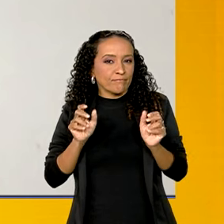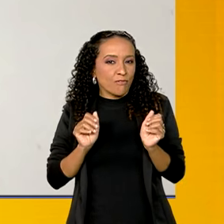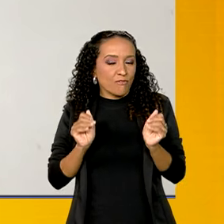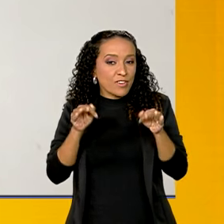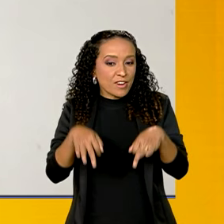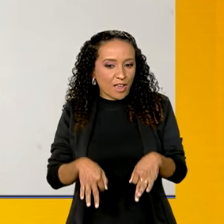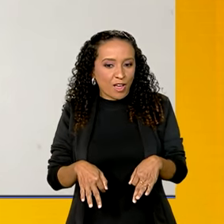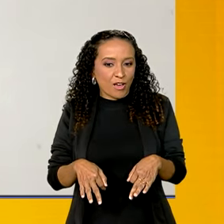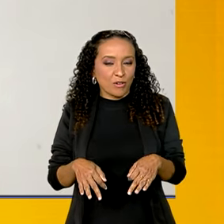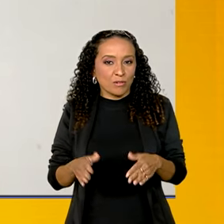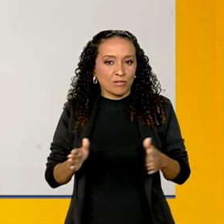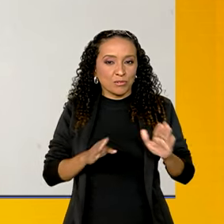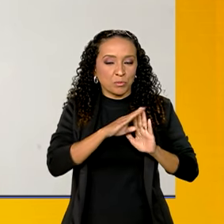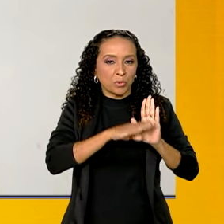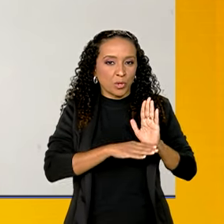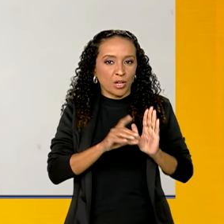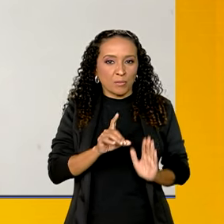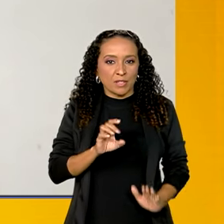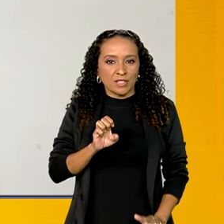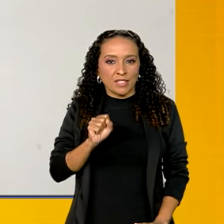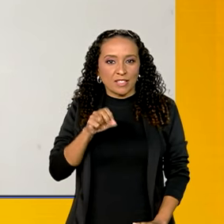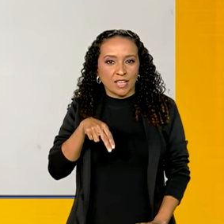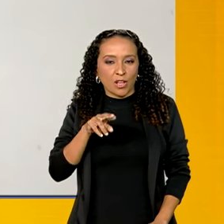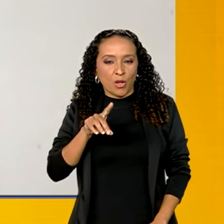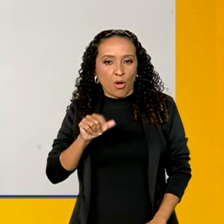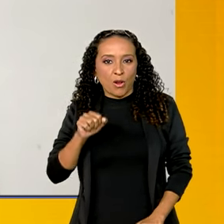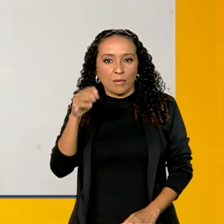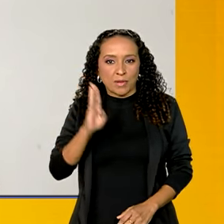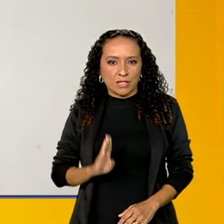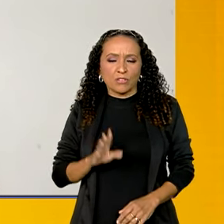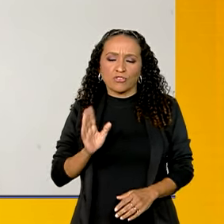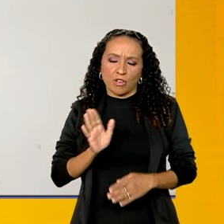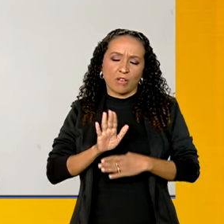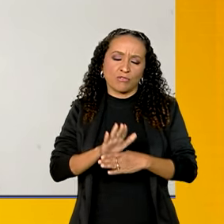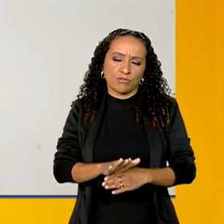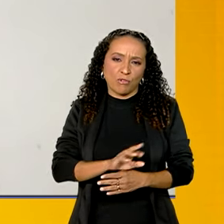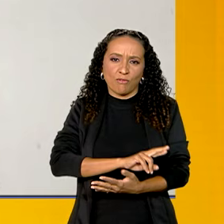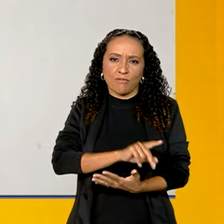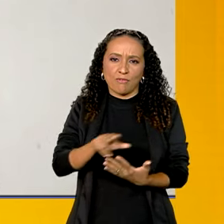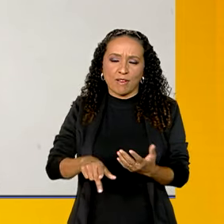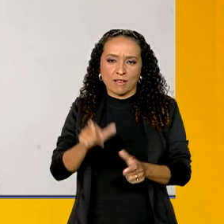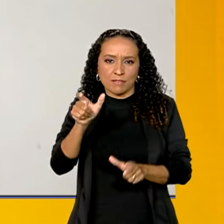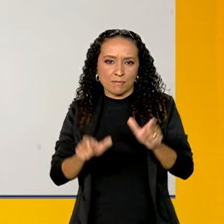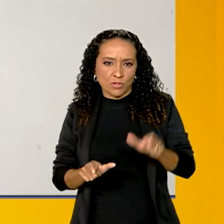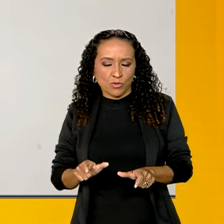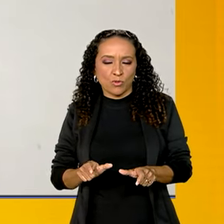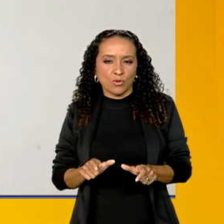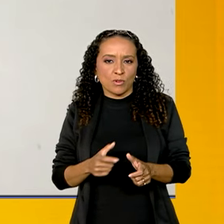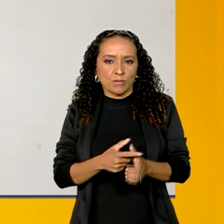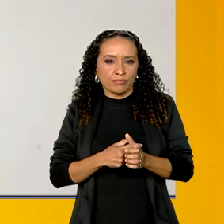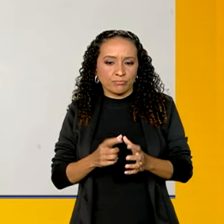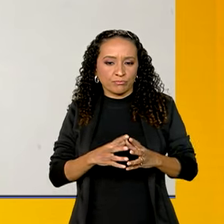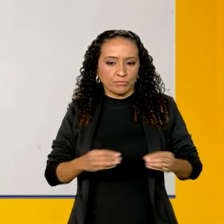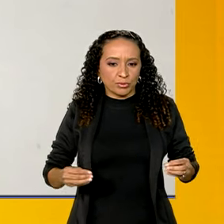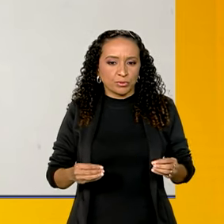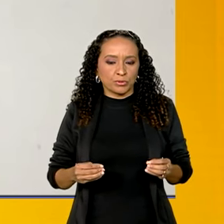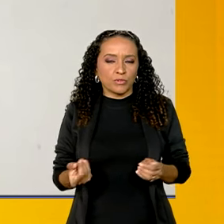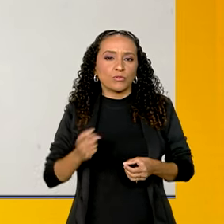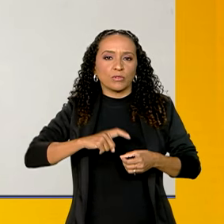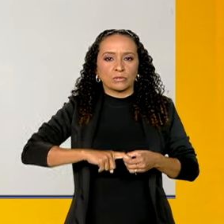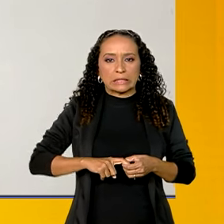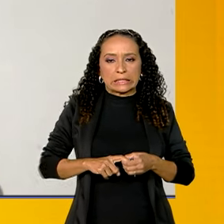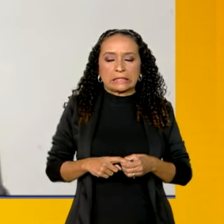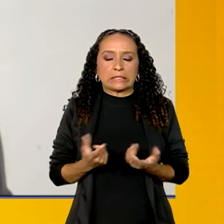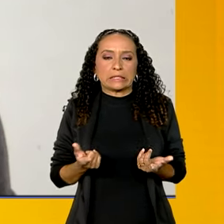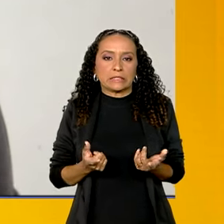do Desenrola Brasil, que é um programa que já ajudou muita gente a recuperar a condição de consumo, a